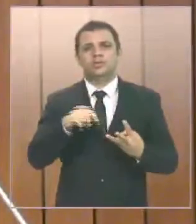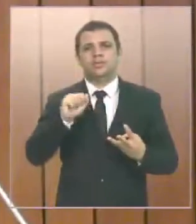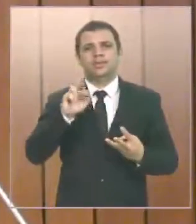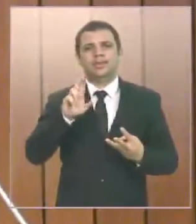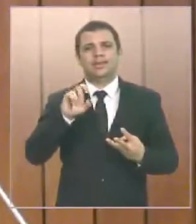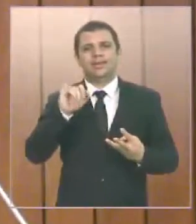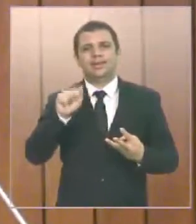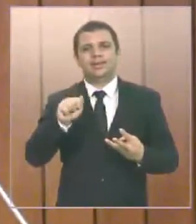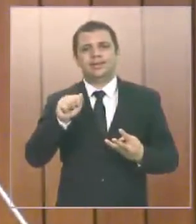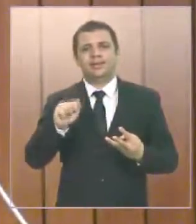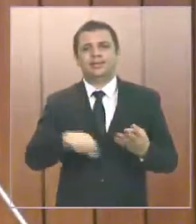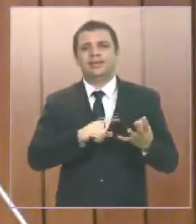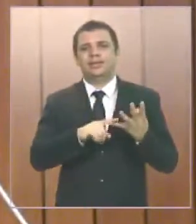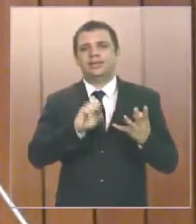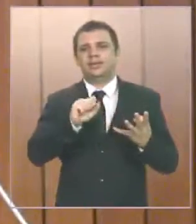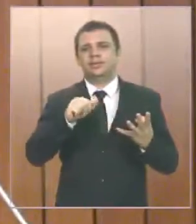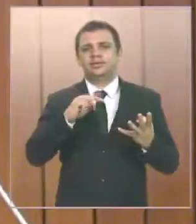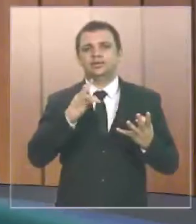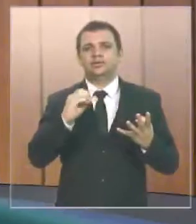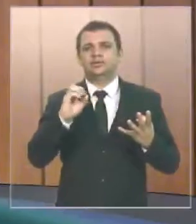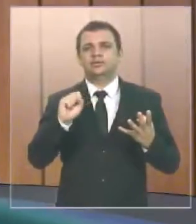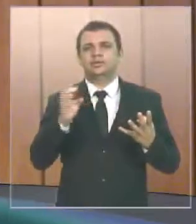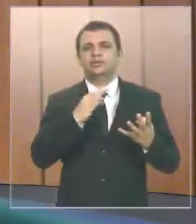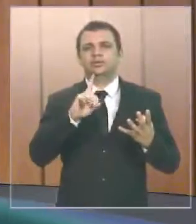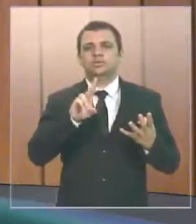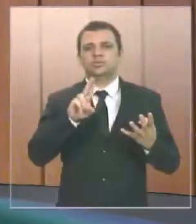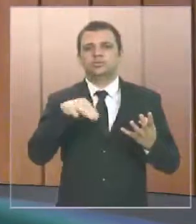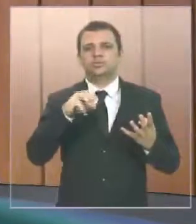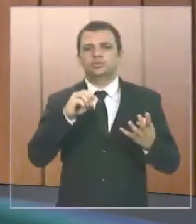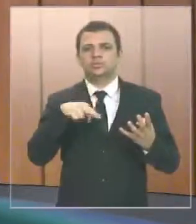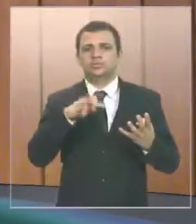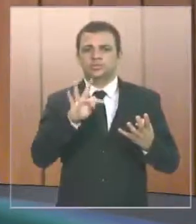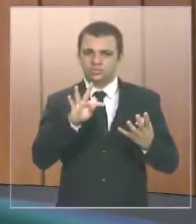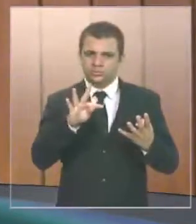nas ruas do município.